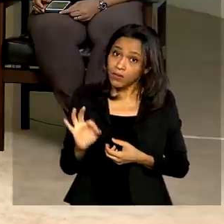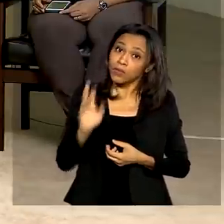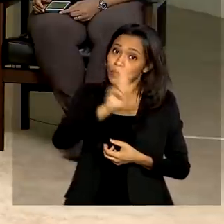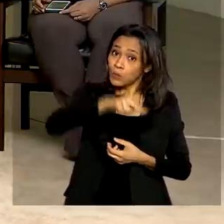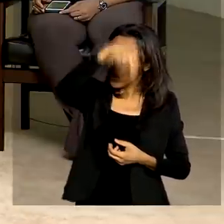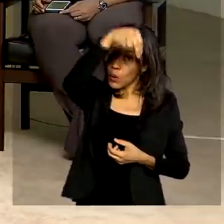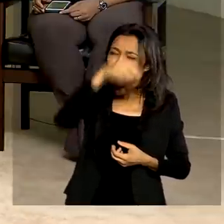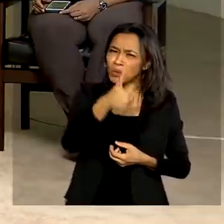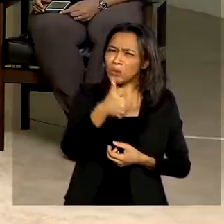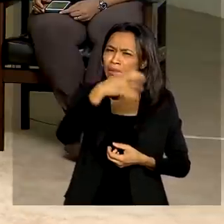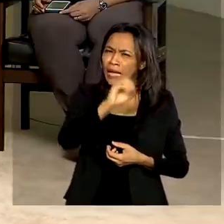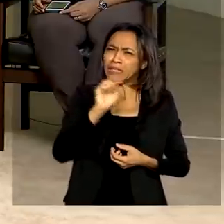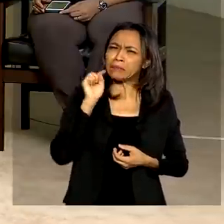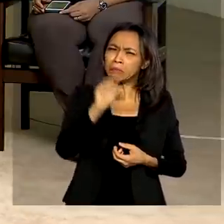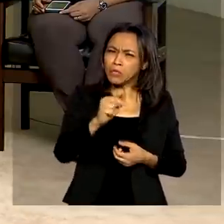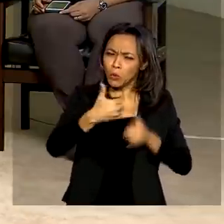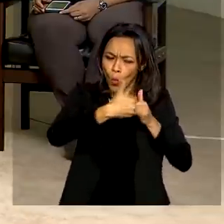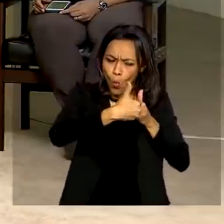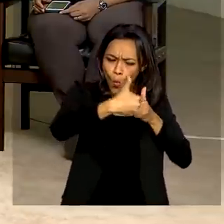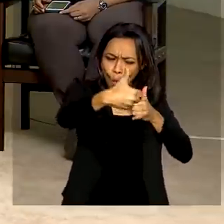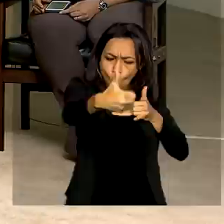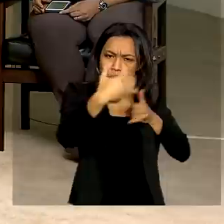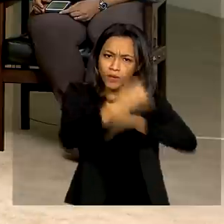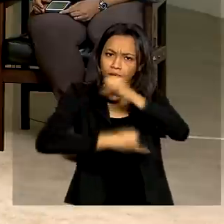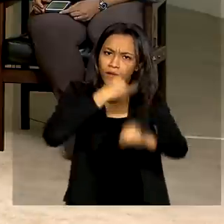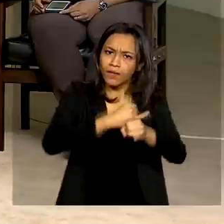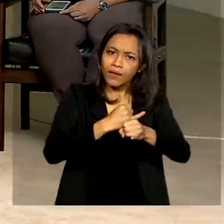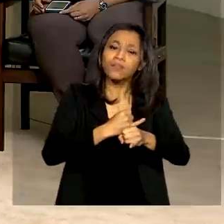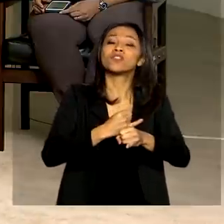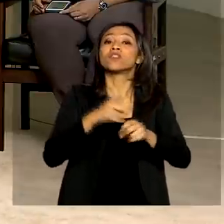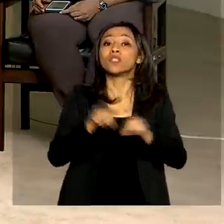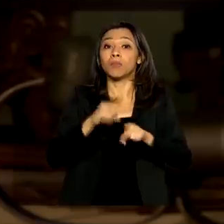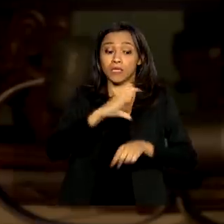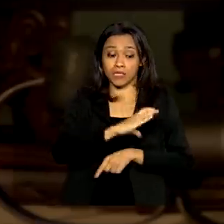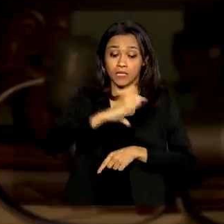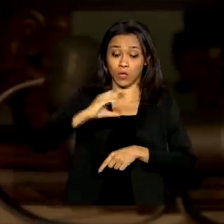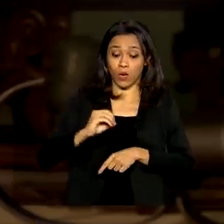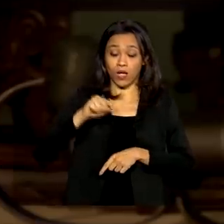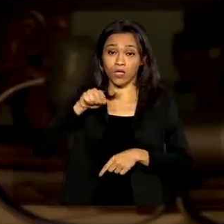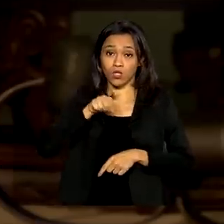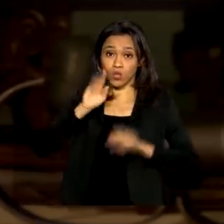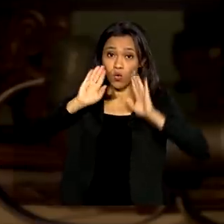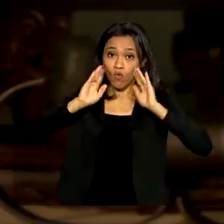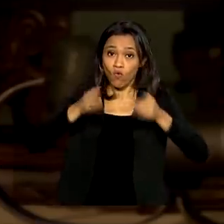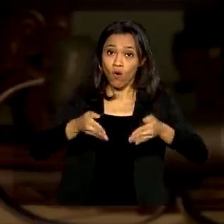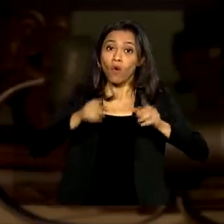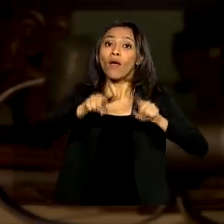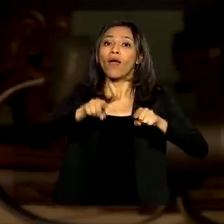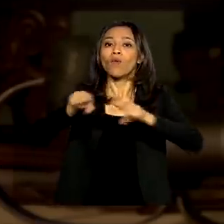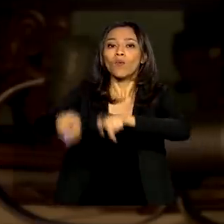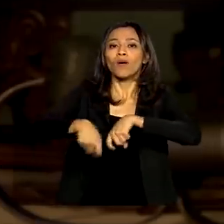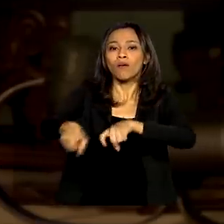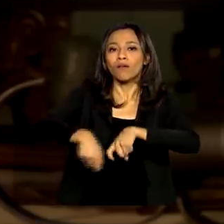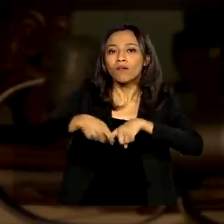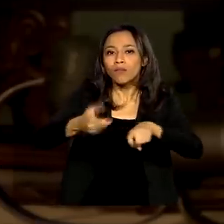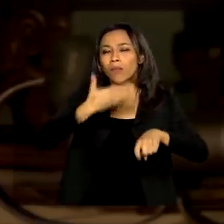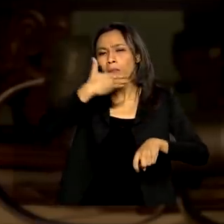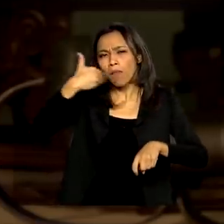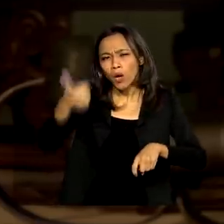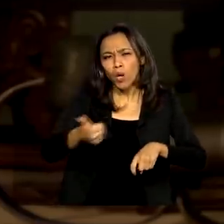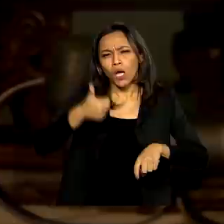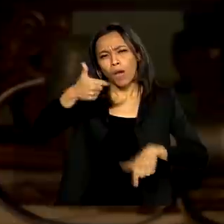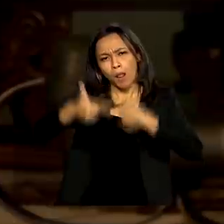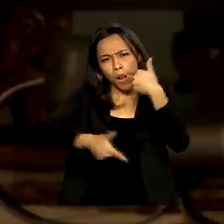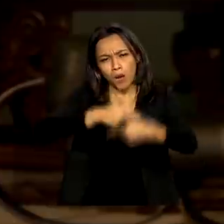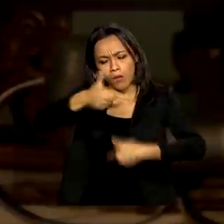norte com 10 mil quilômetros de fibra instalados nos rios e no centro-oeste o foco é a conectividade do campo para melhorar, vamos